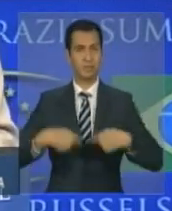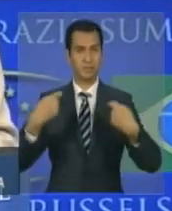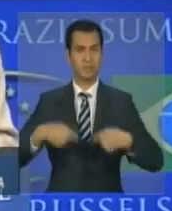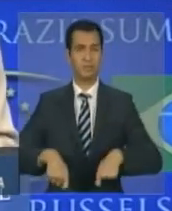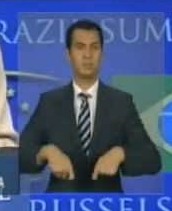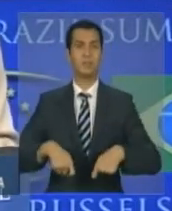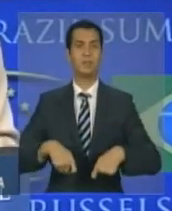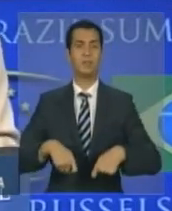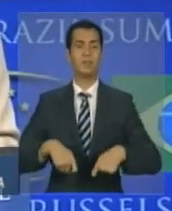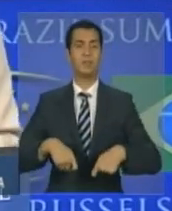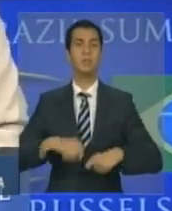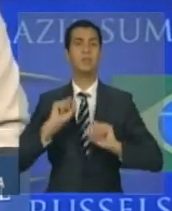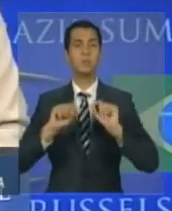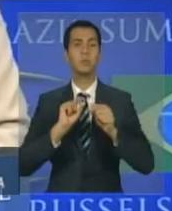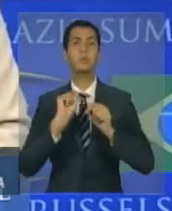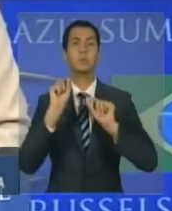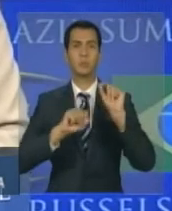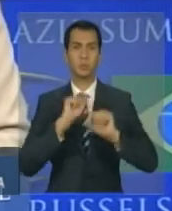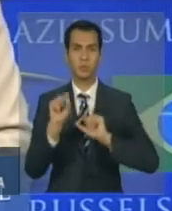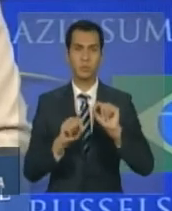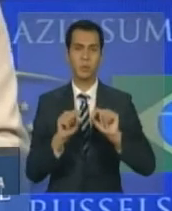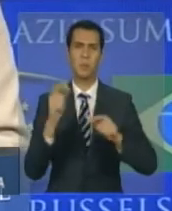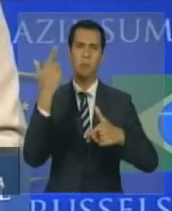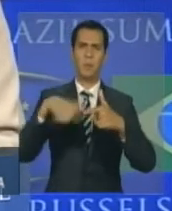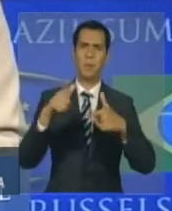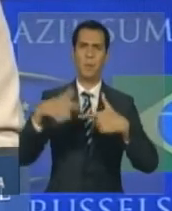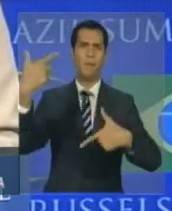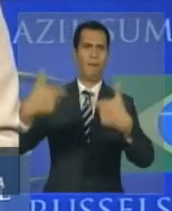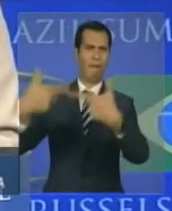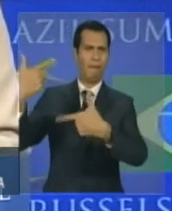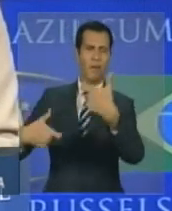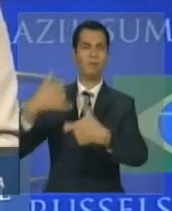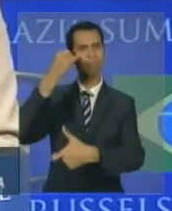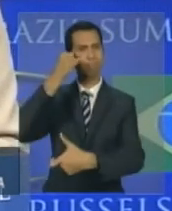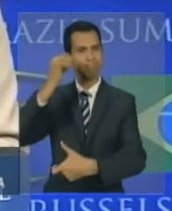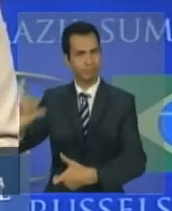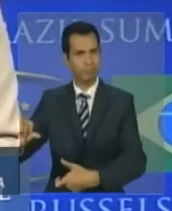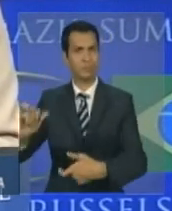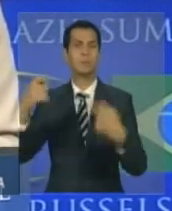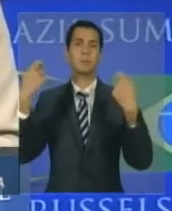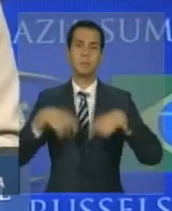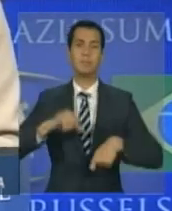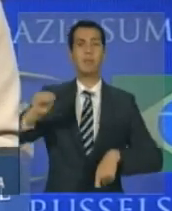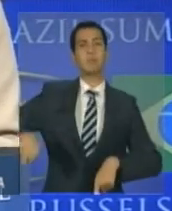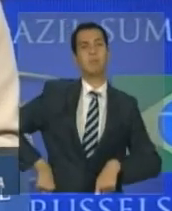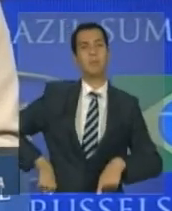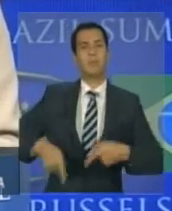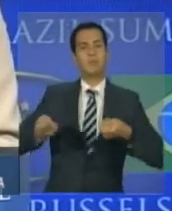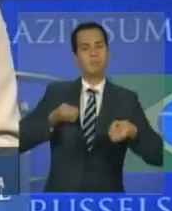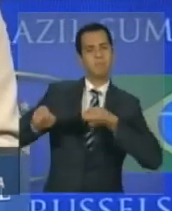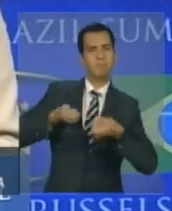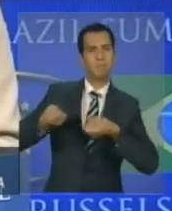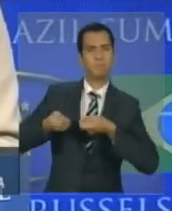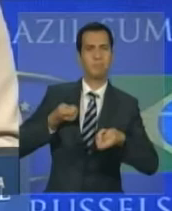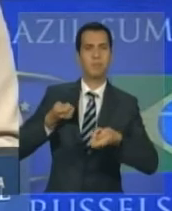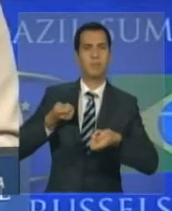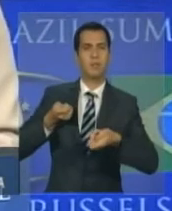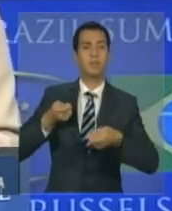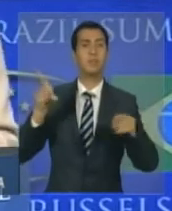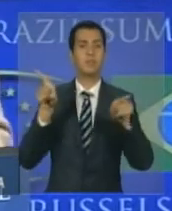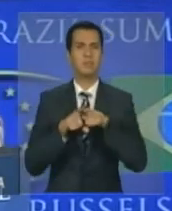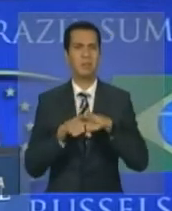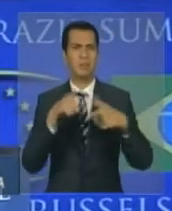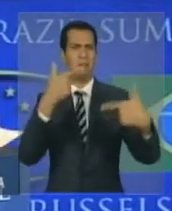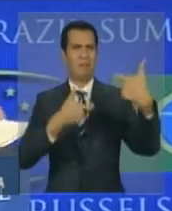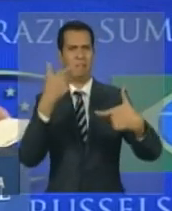investir mais na prevenção de conflitos, na chamada diplomacia preventiva, e menos em intervenções